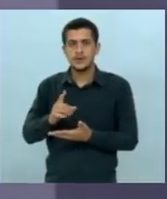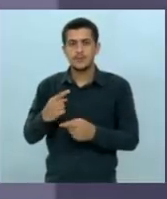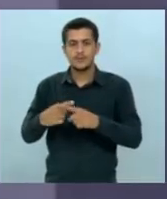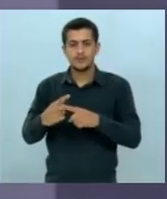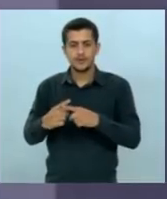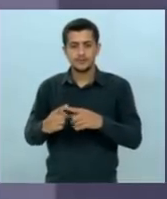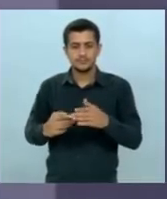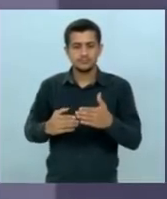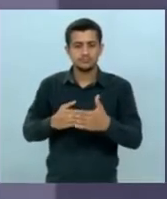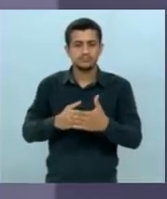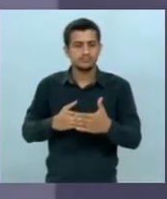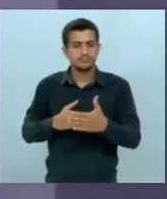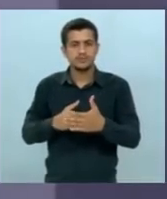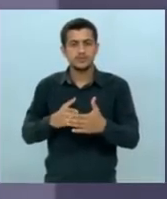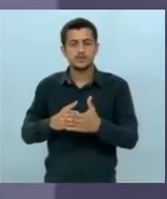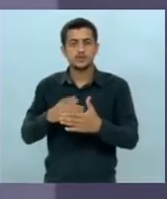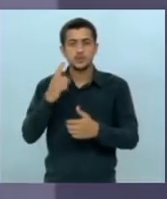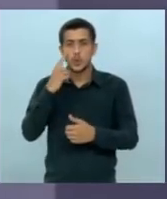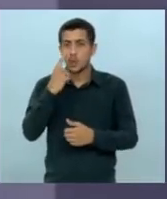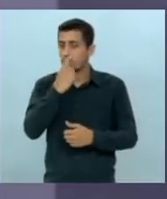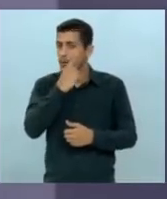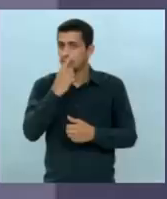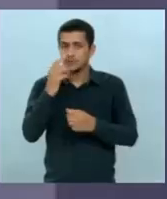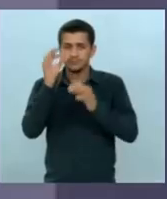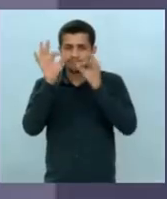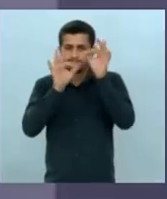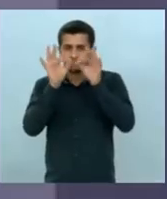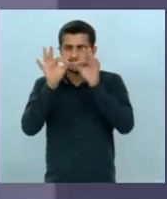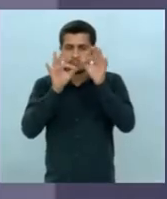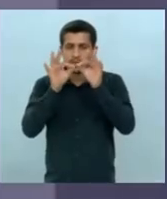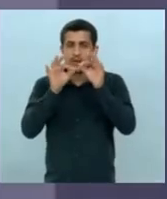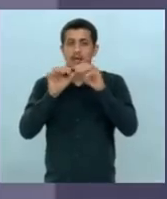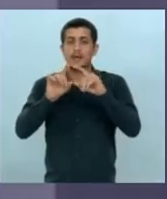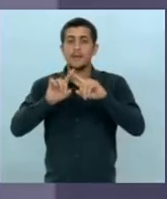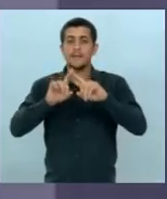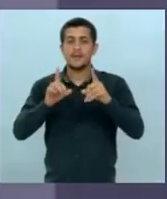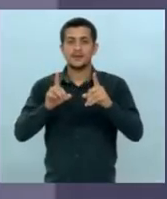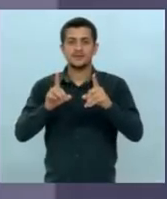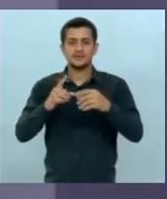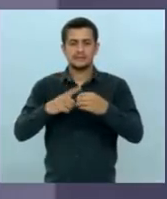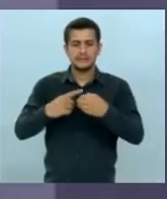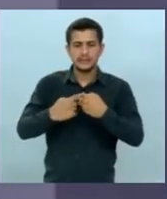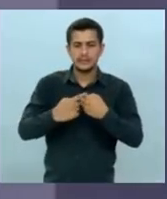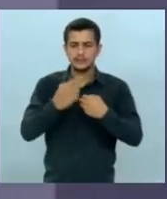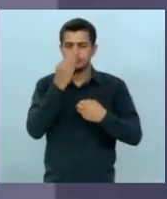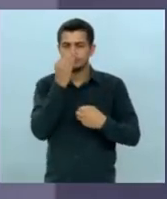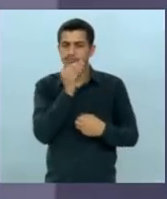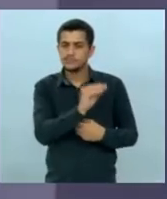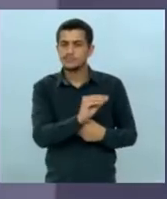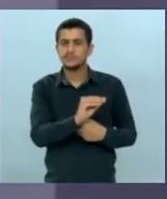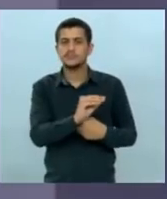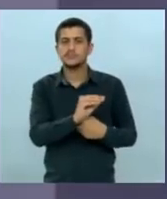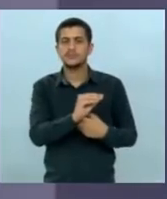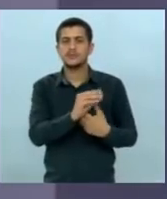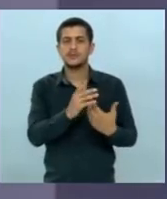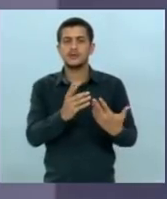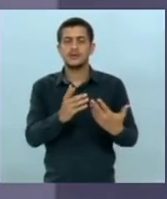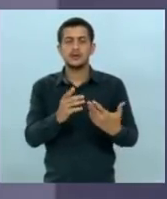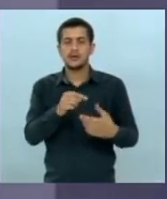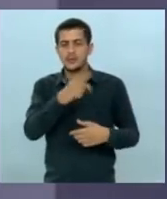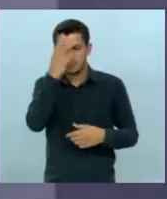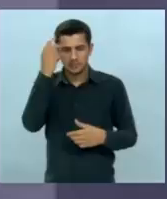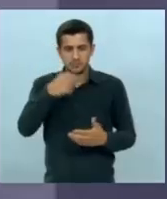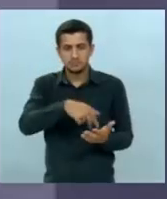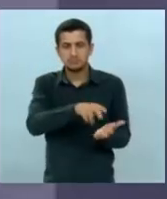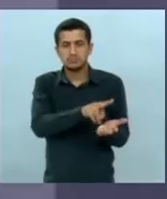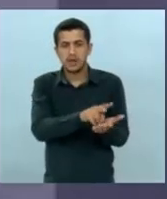fazer cirurgia de catarata e dá as costas para o município e para o paciente e deixa lá o paciente